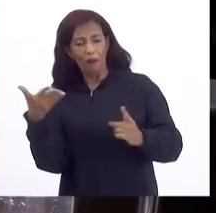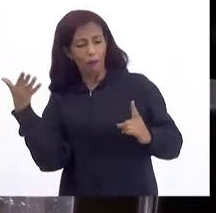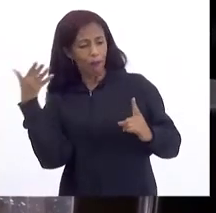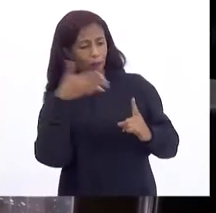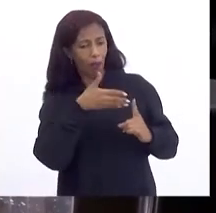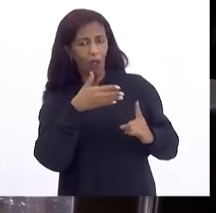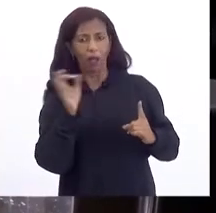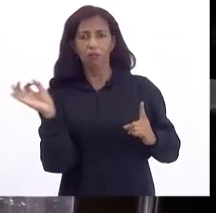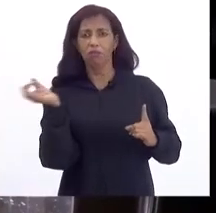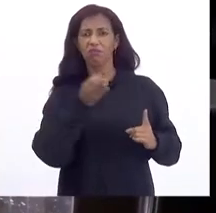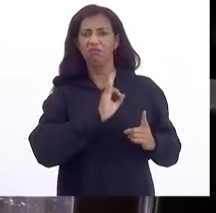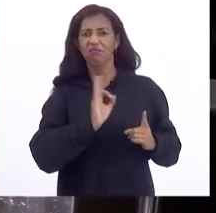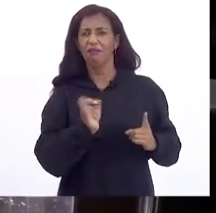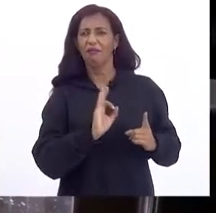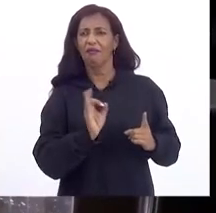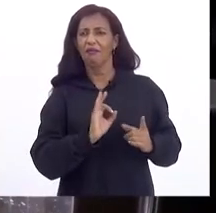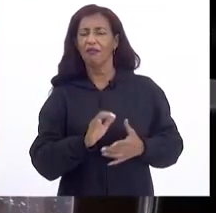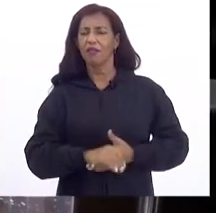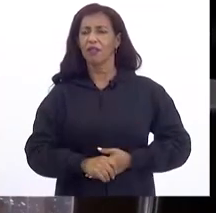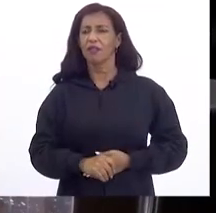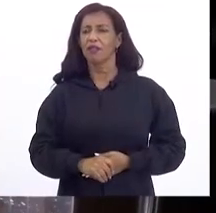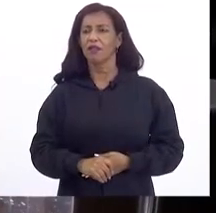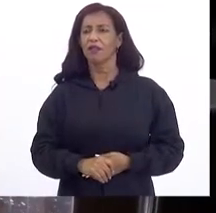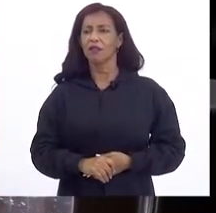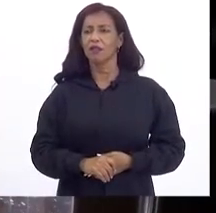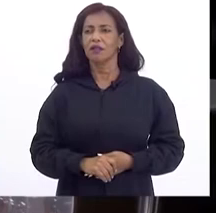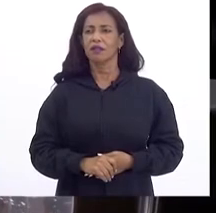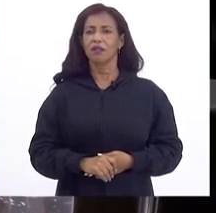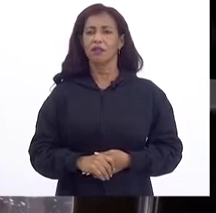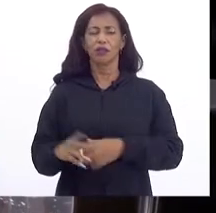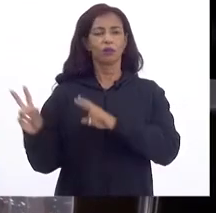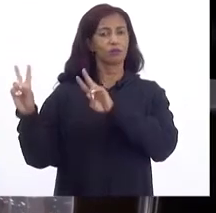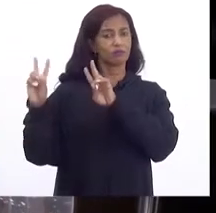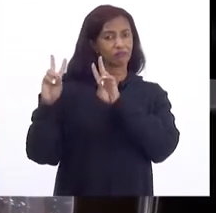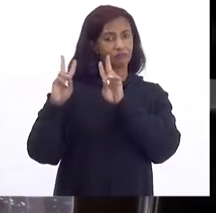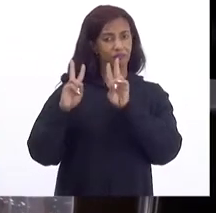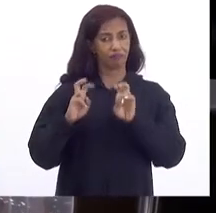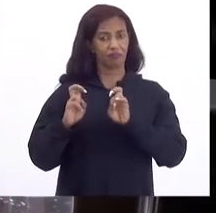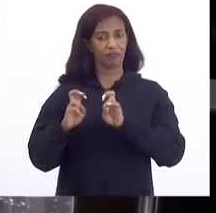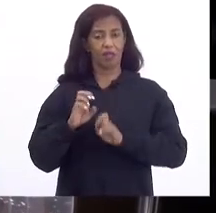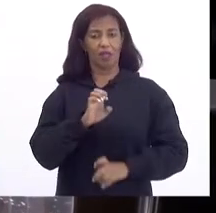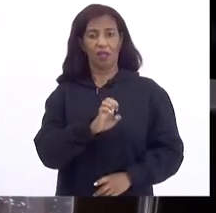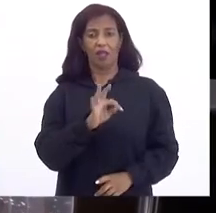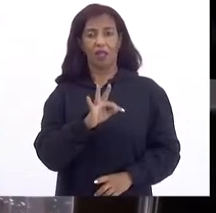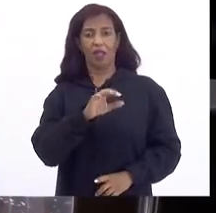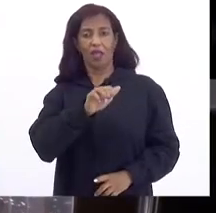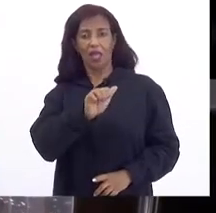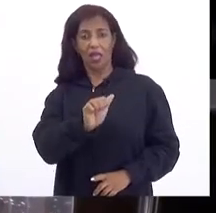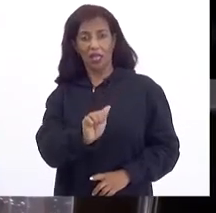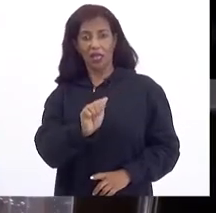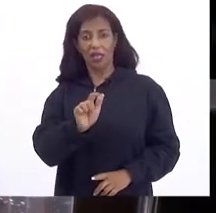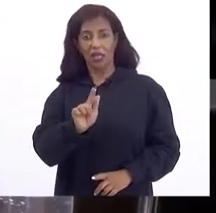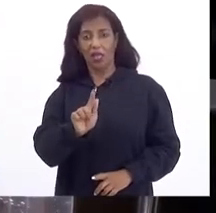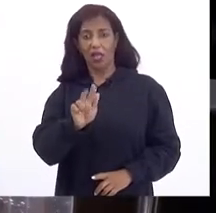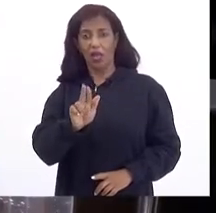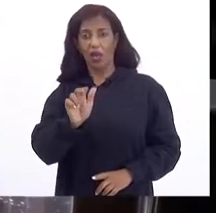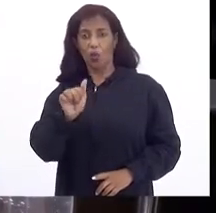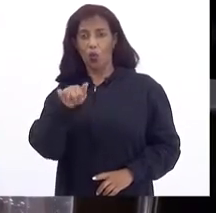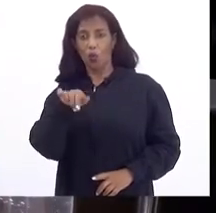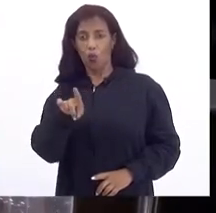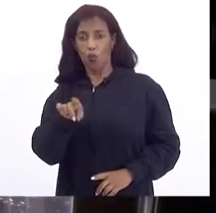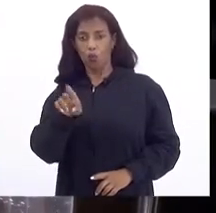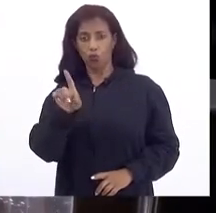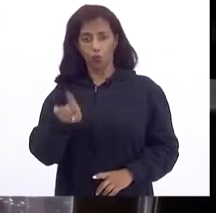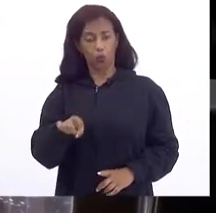Nenhuma observação Específica Sobre A Eta Guandu Nem o Lameirão